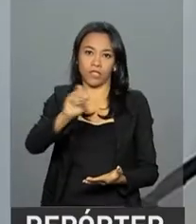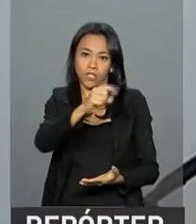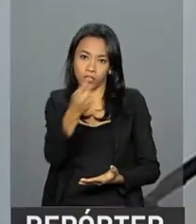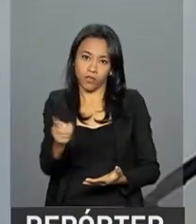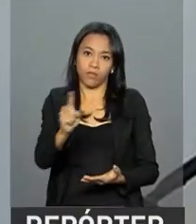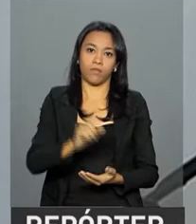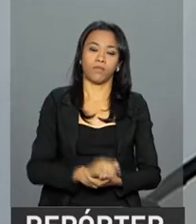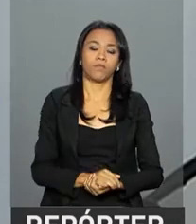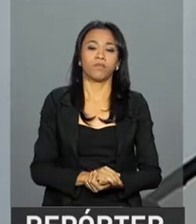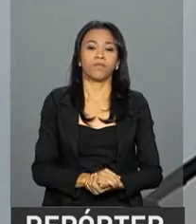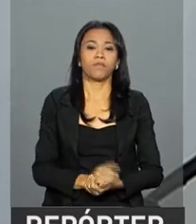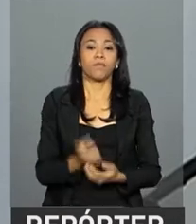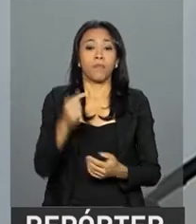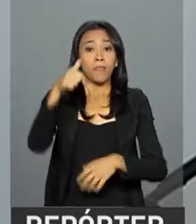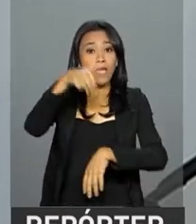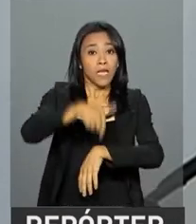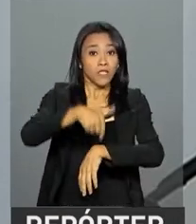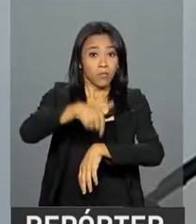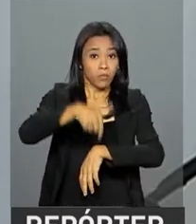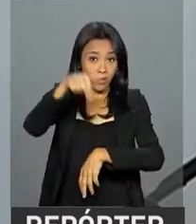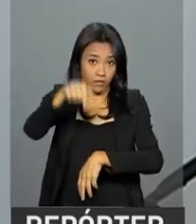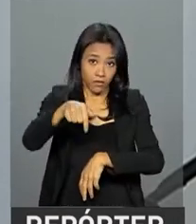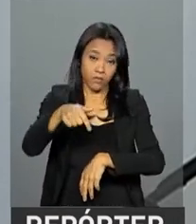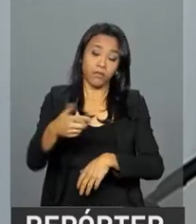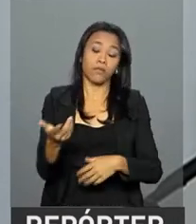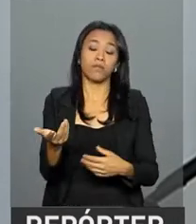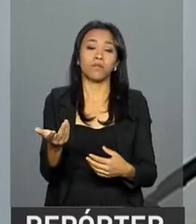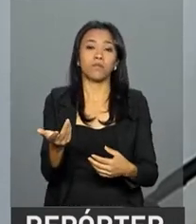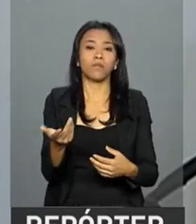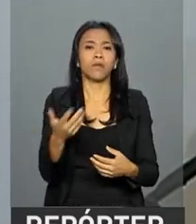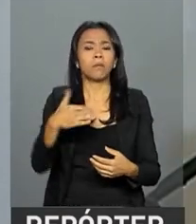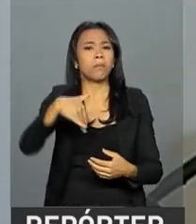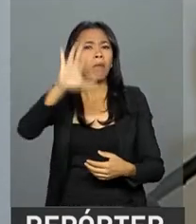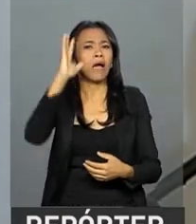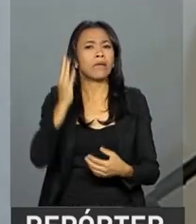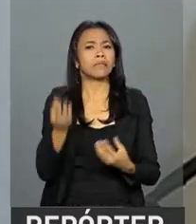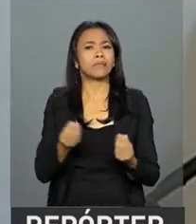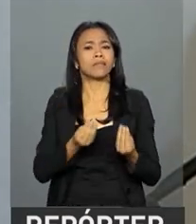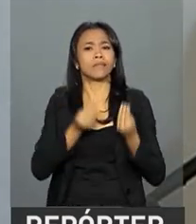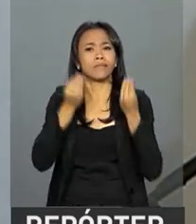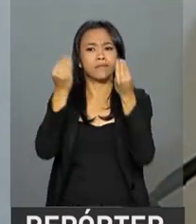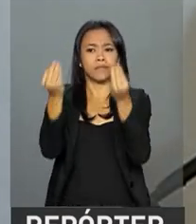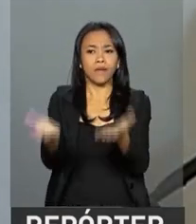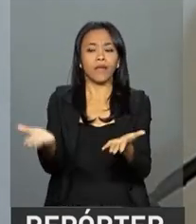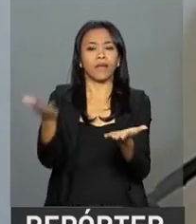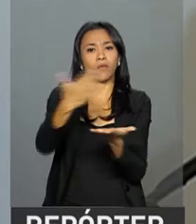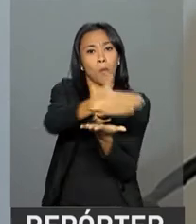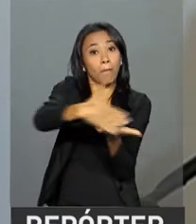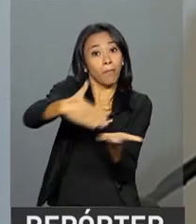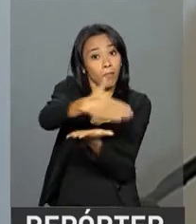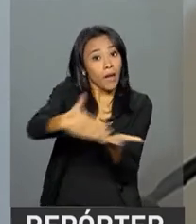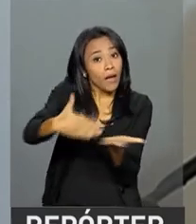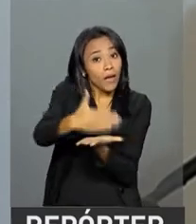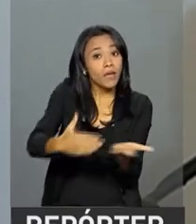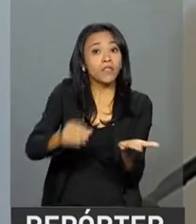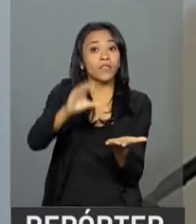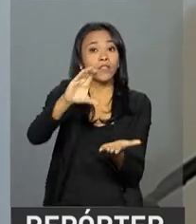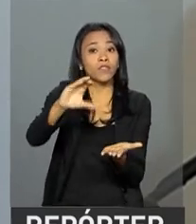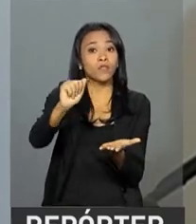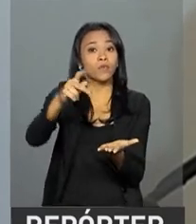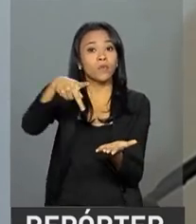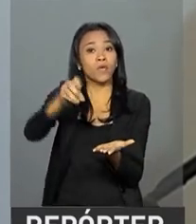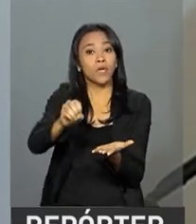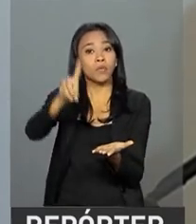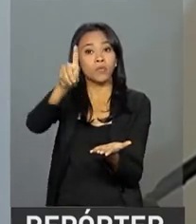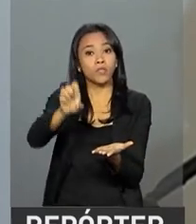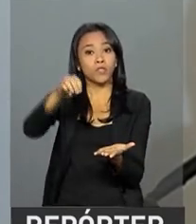Este momento, mais do que talvez a entrega de uma parte do campo de Marte para o município